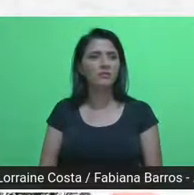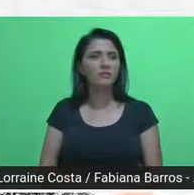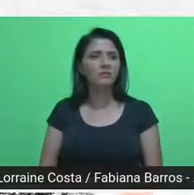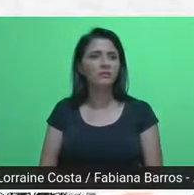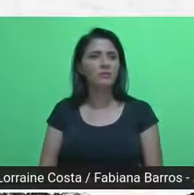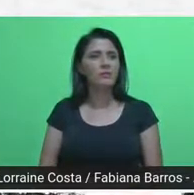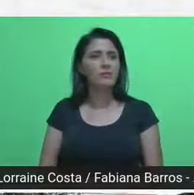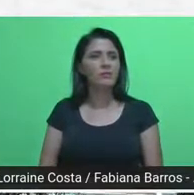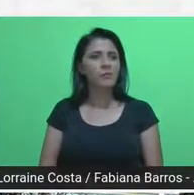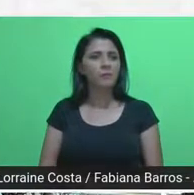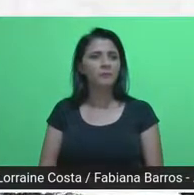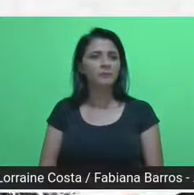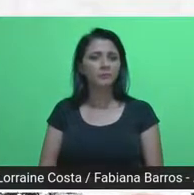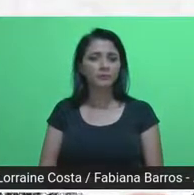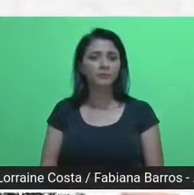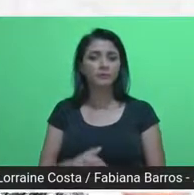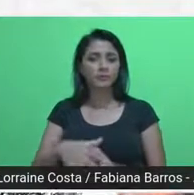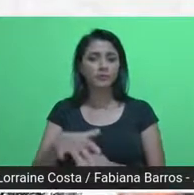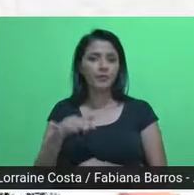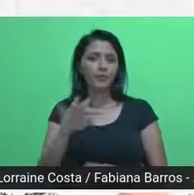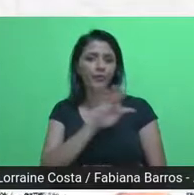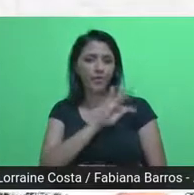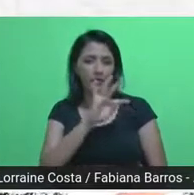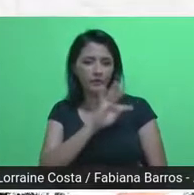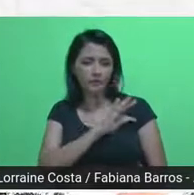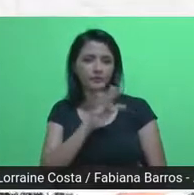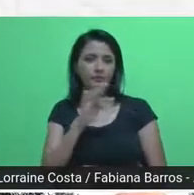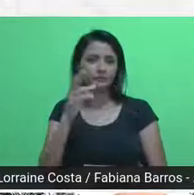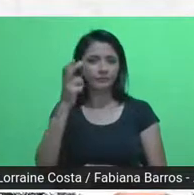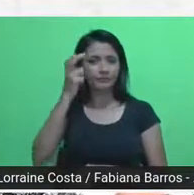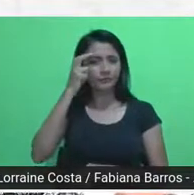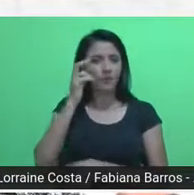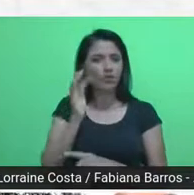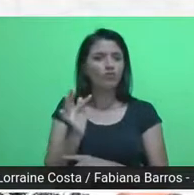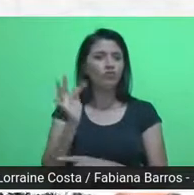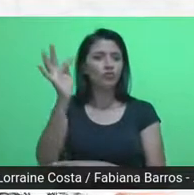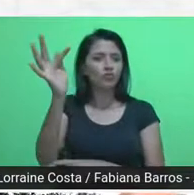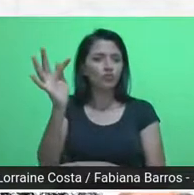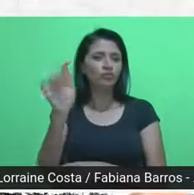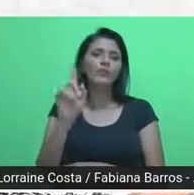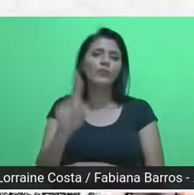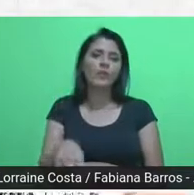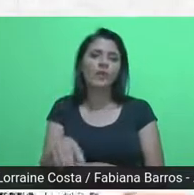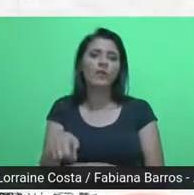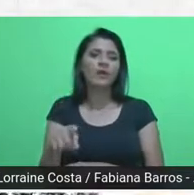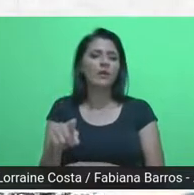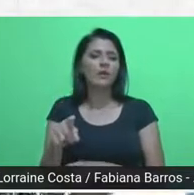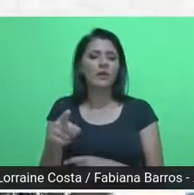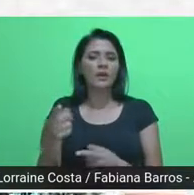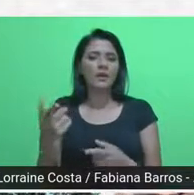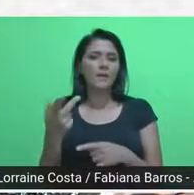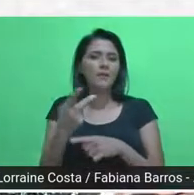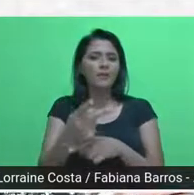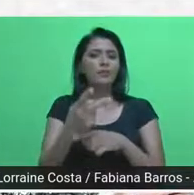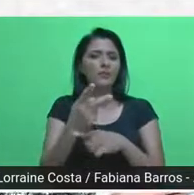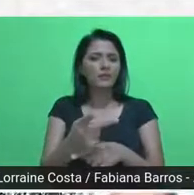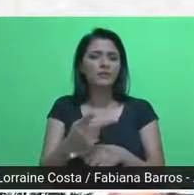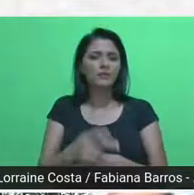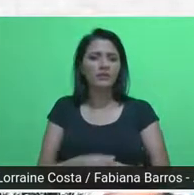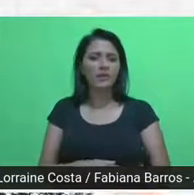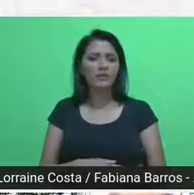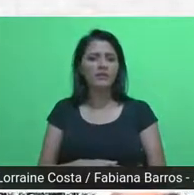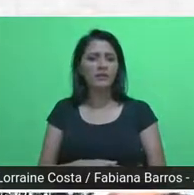Essa técnica de inteligência de futuro é uma busca de olhar o